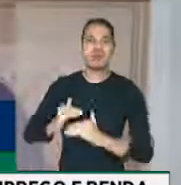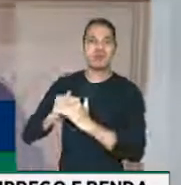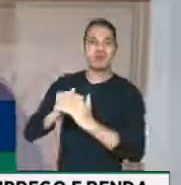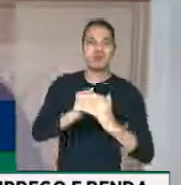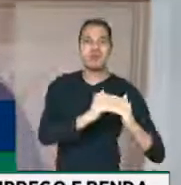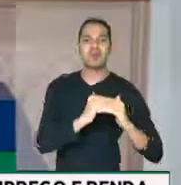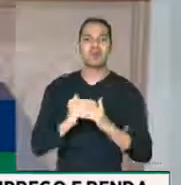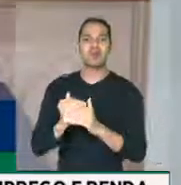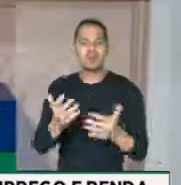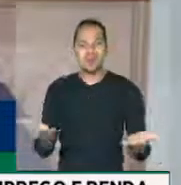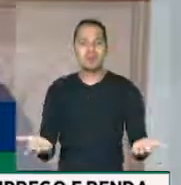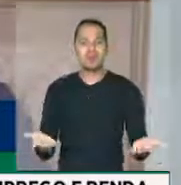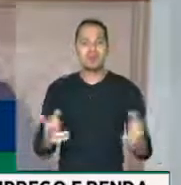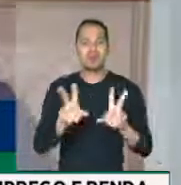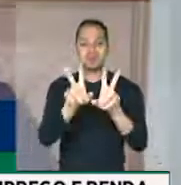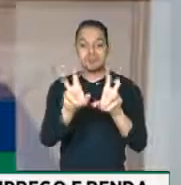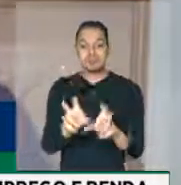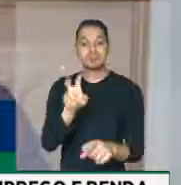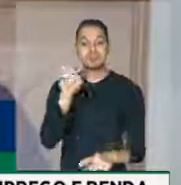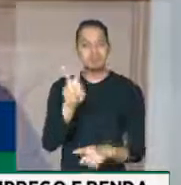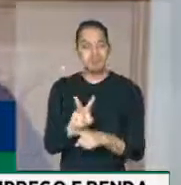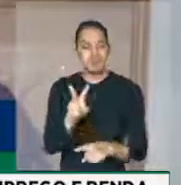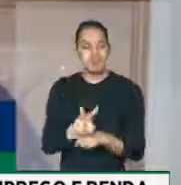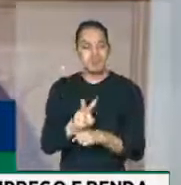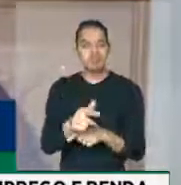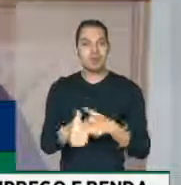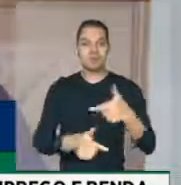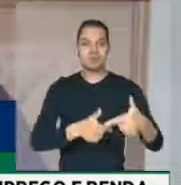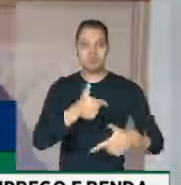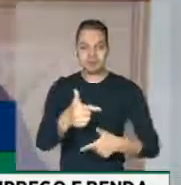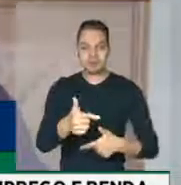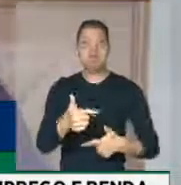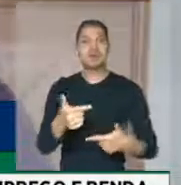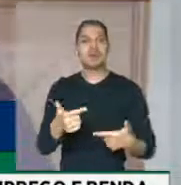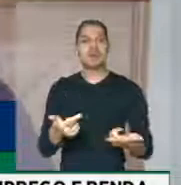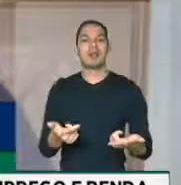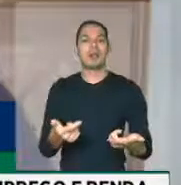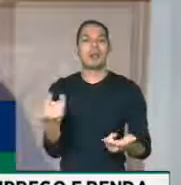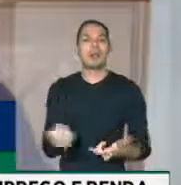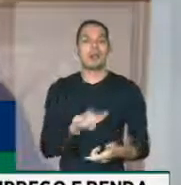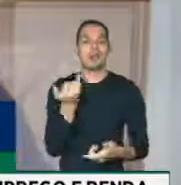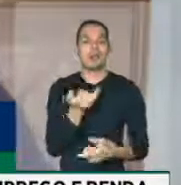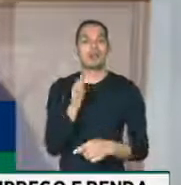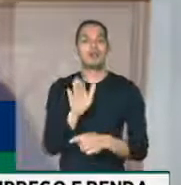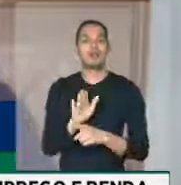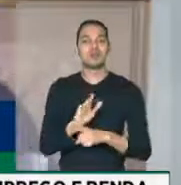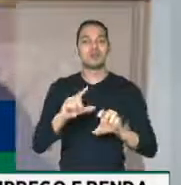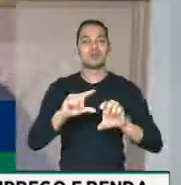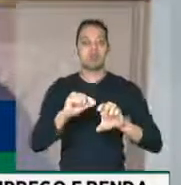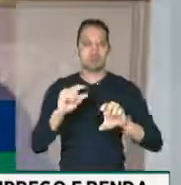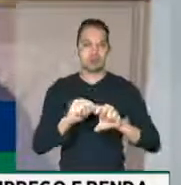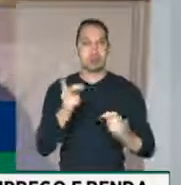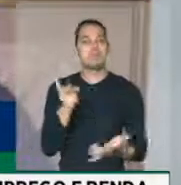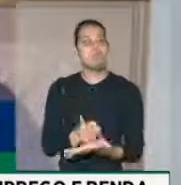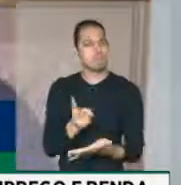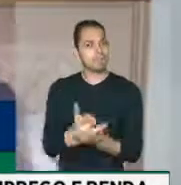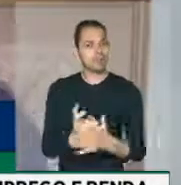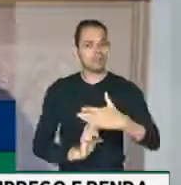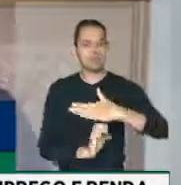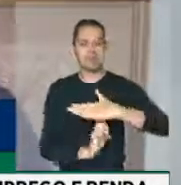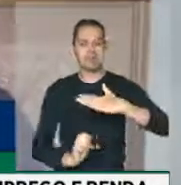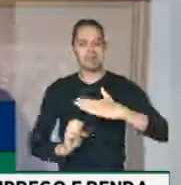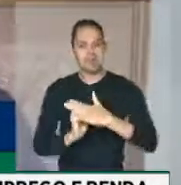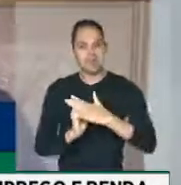Essa matéria preserva um emprego extremamente importante e ajuda o empresário a manter também a sua empresa que